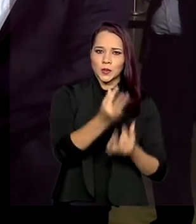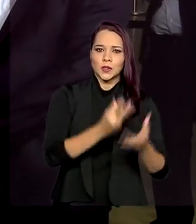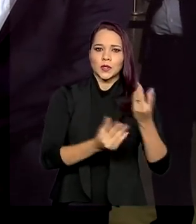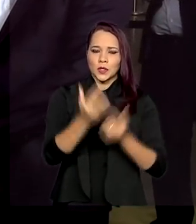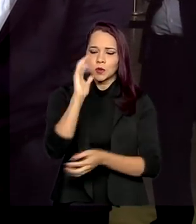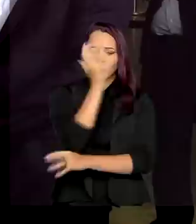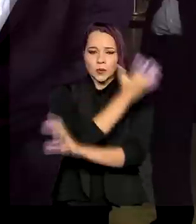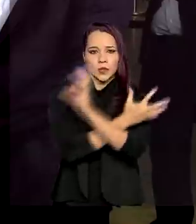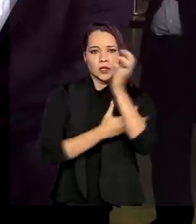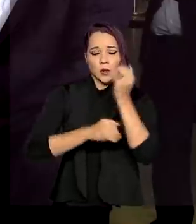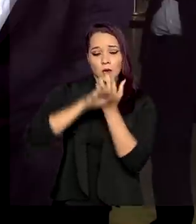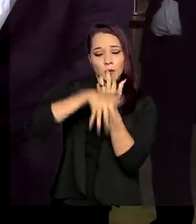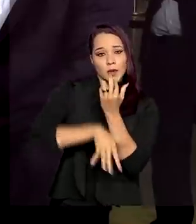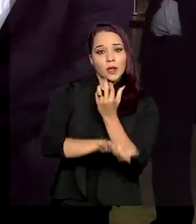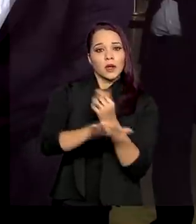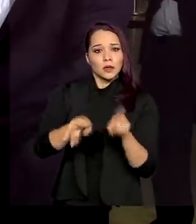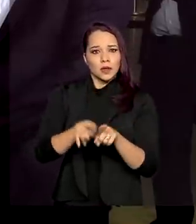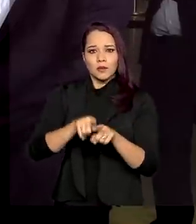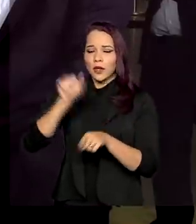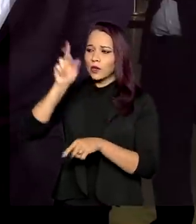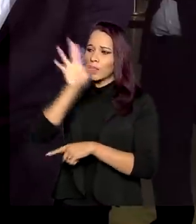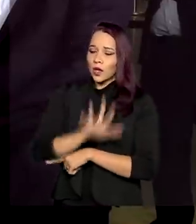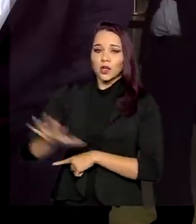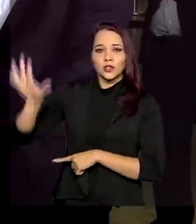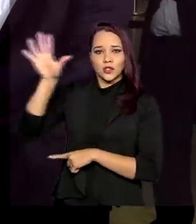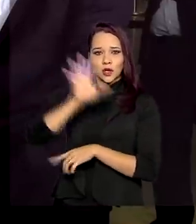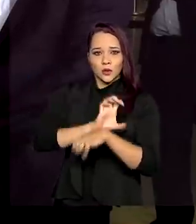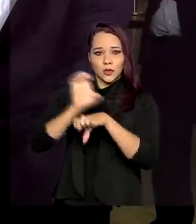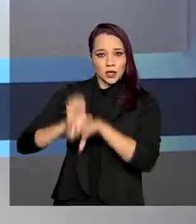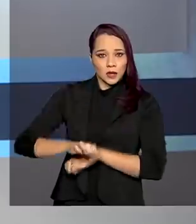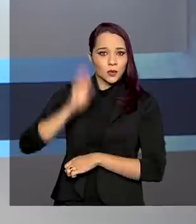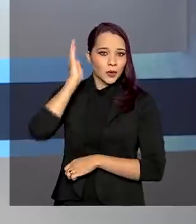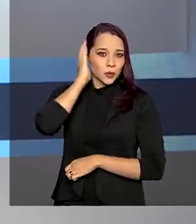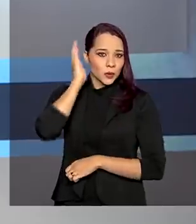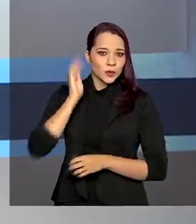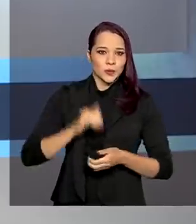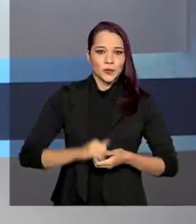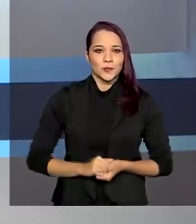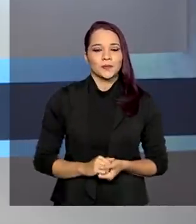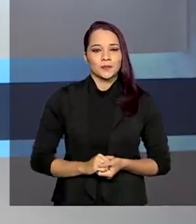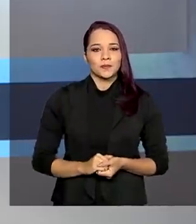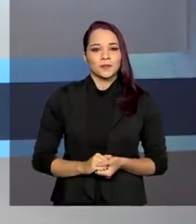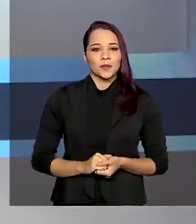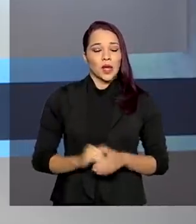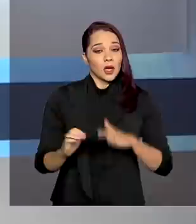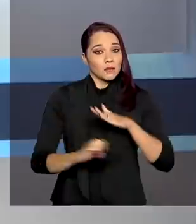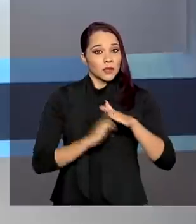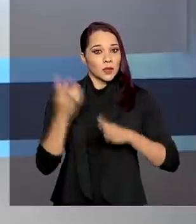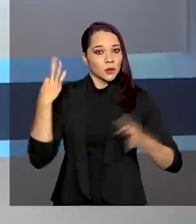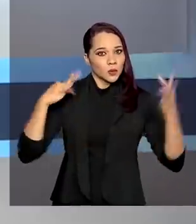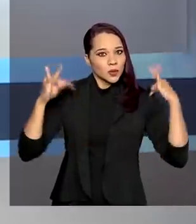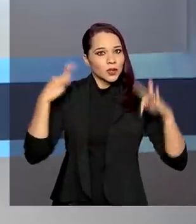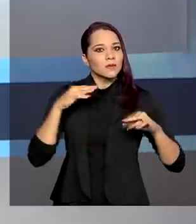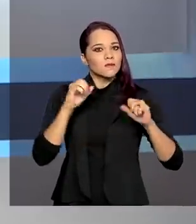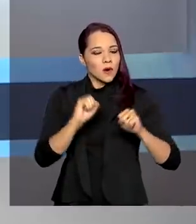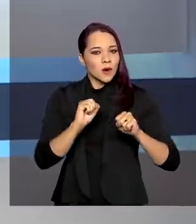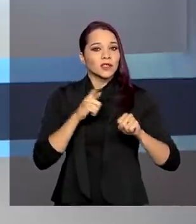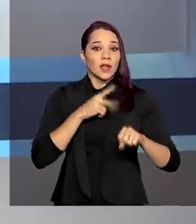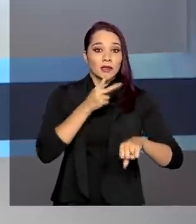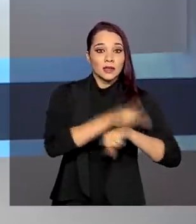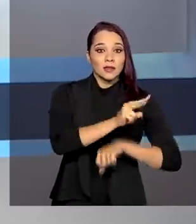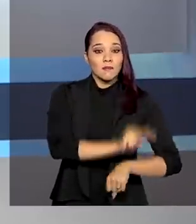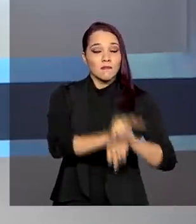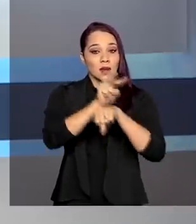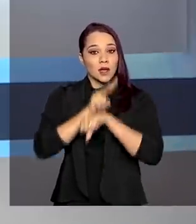florestais no Pantanal e em toda a região, em todo o estado de Mato Grosso. Empresários do turismo podem ter acesso a